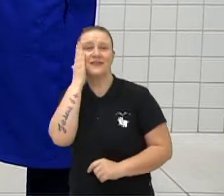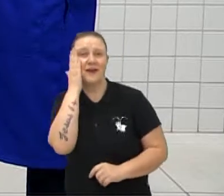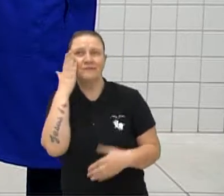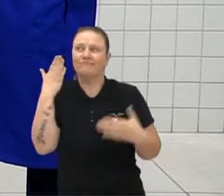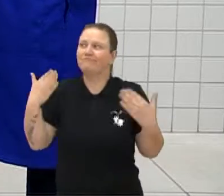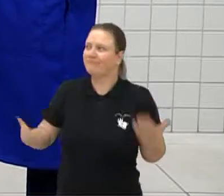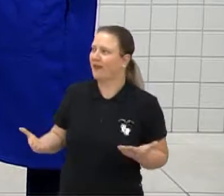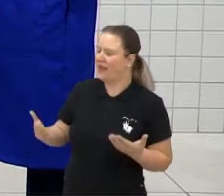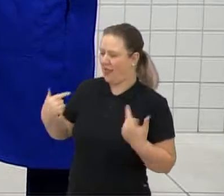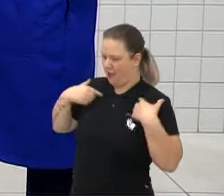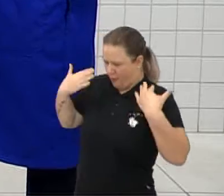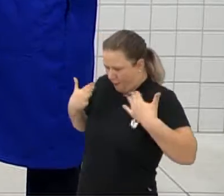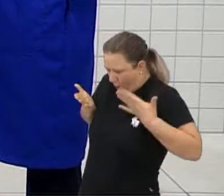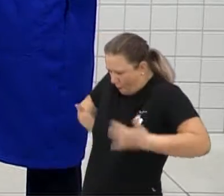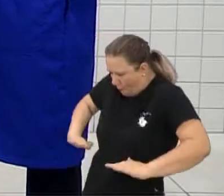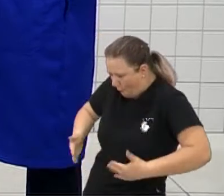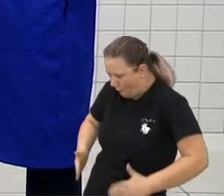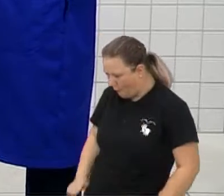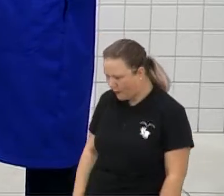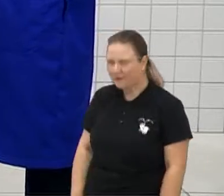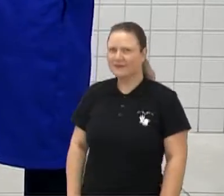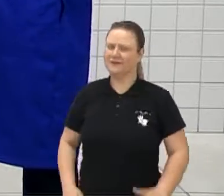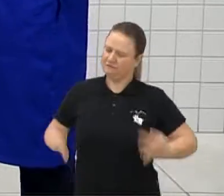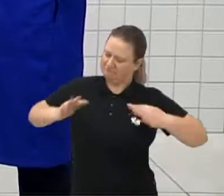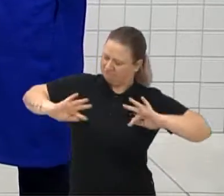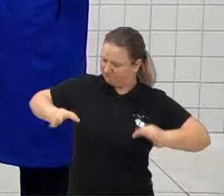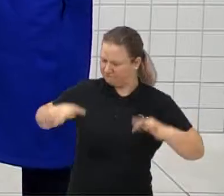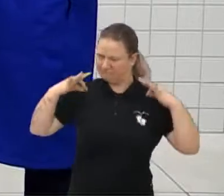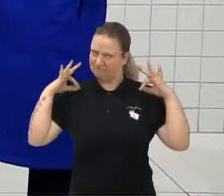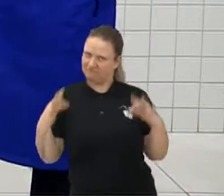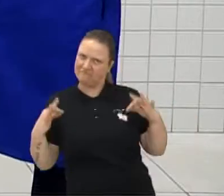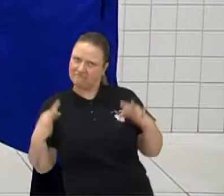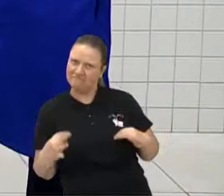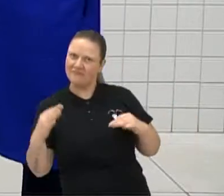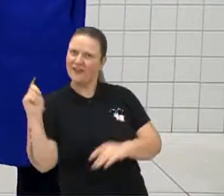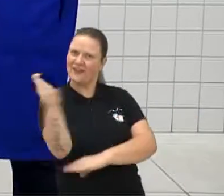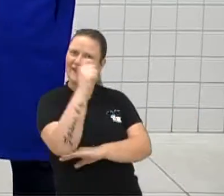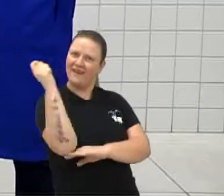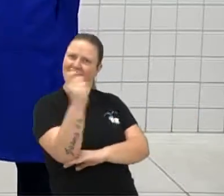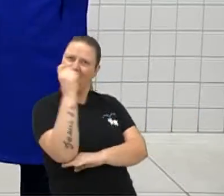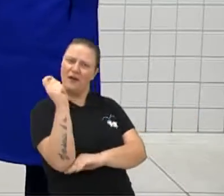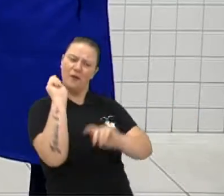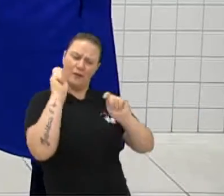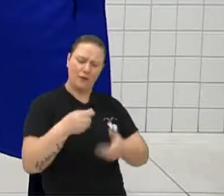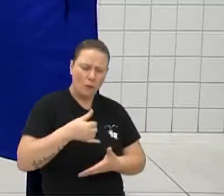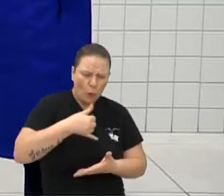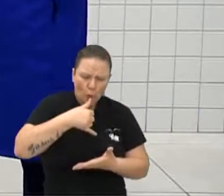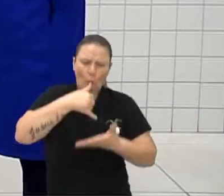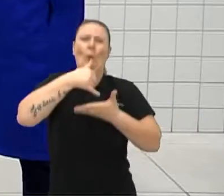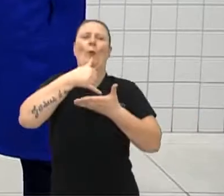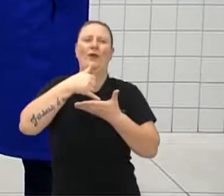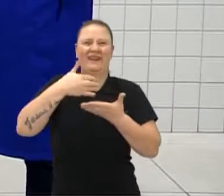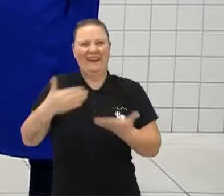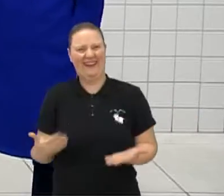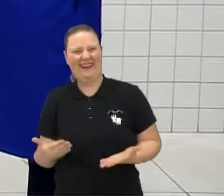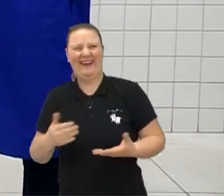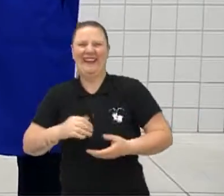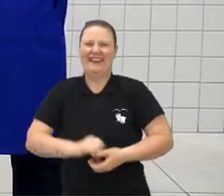disso, professora, eu estaria com o vestido de prenda aqui, né? Mas bate, mas podia até ter trazido um chimarrão, né?